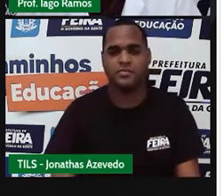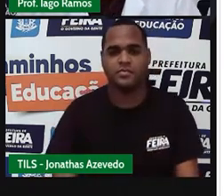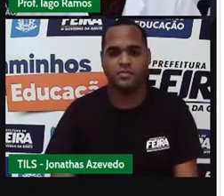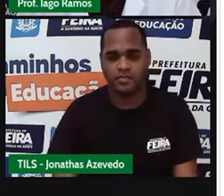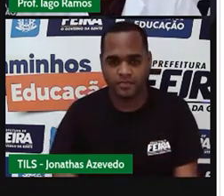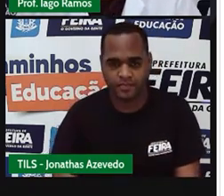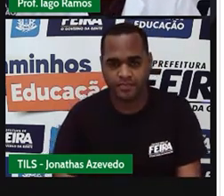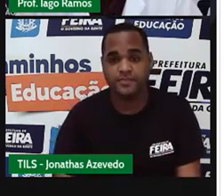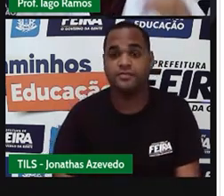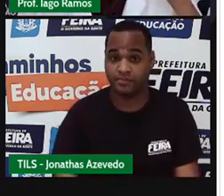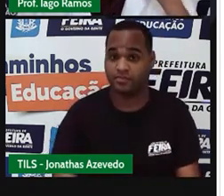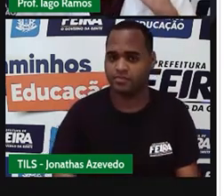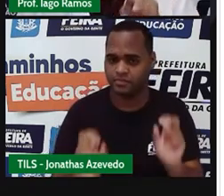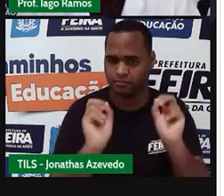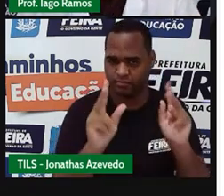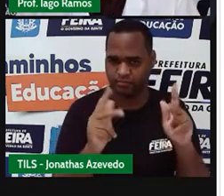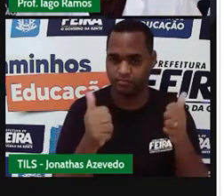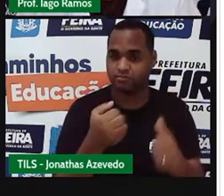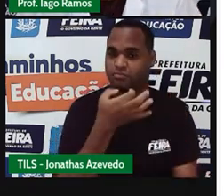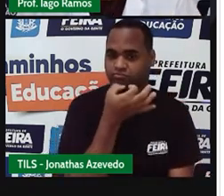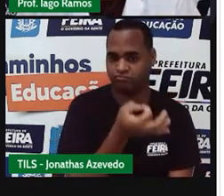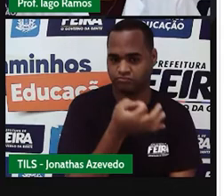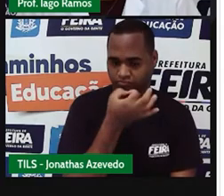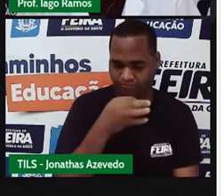Pronto. Uma dica.